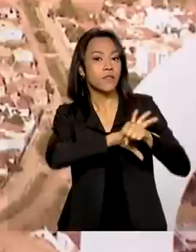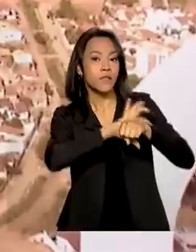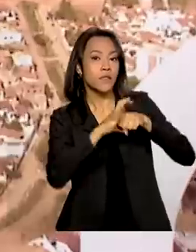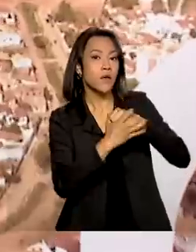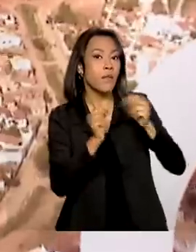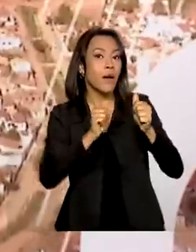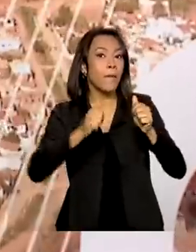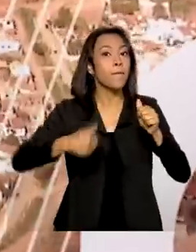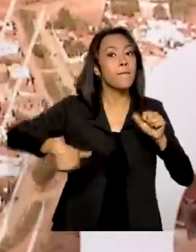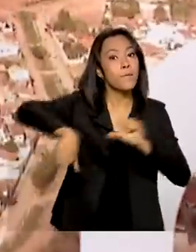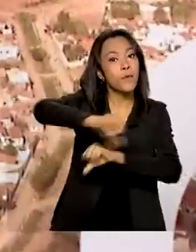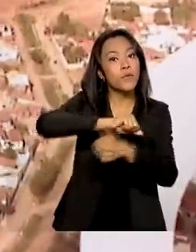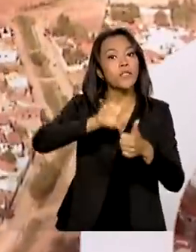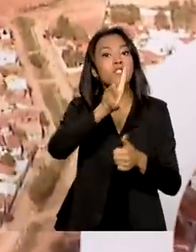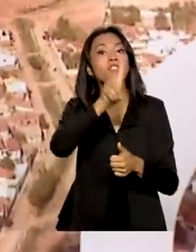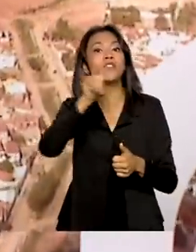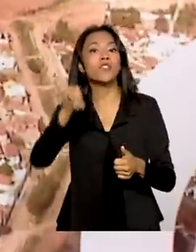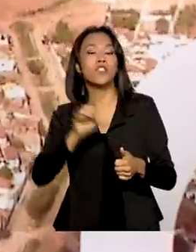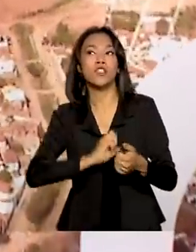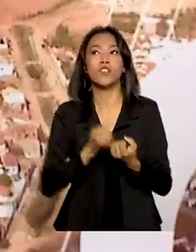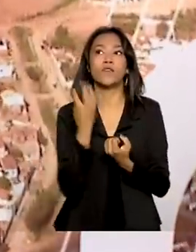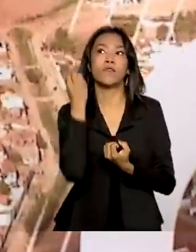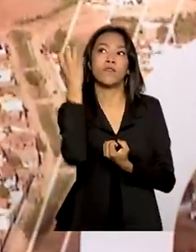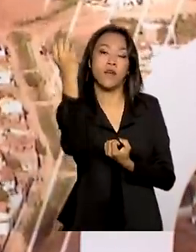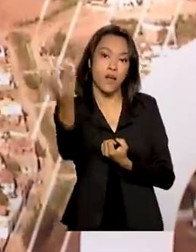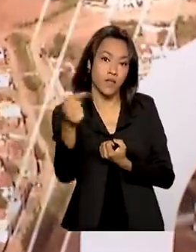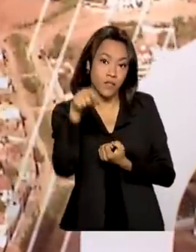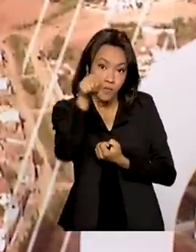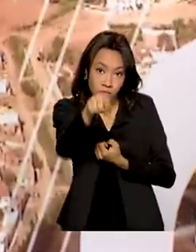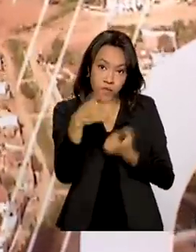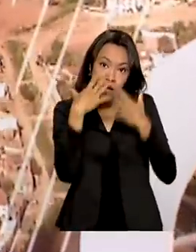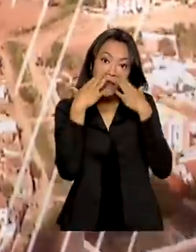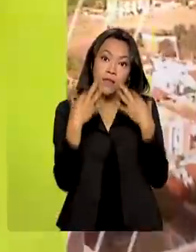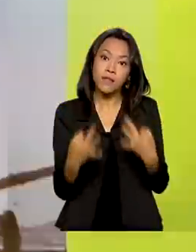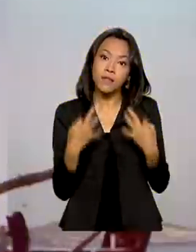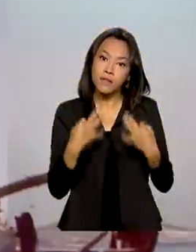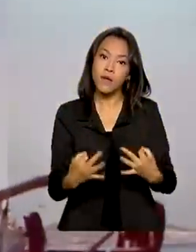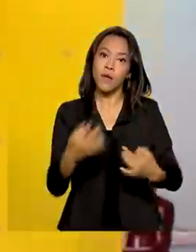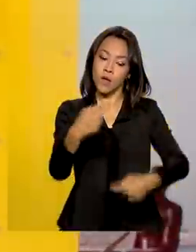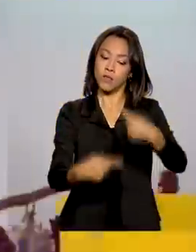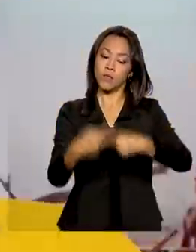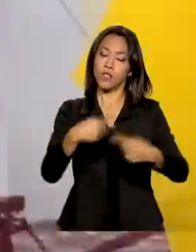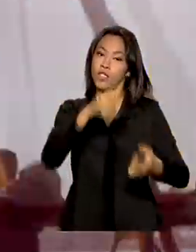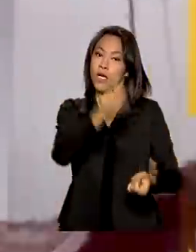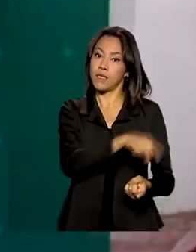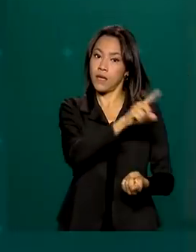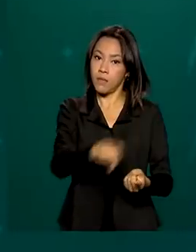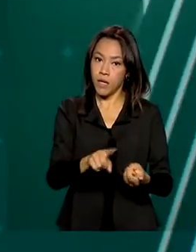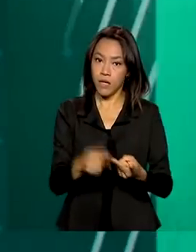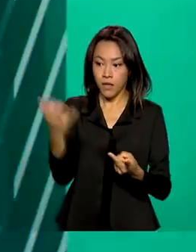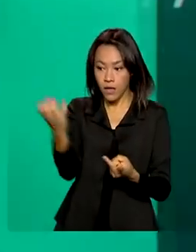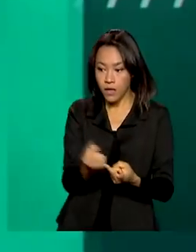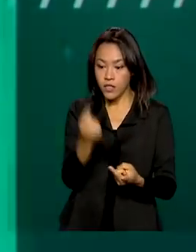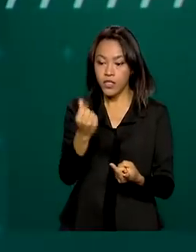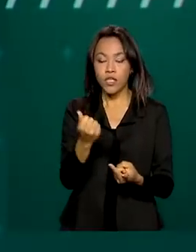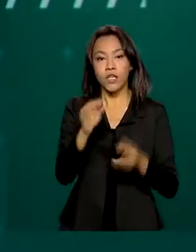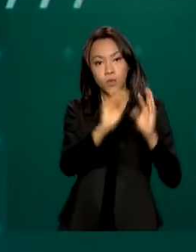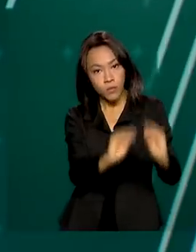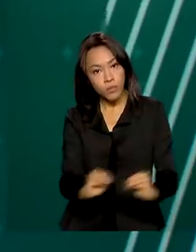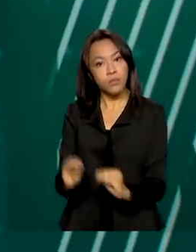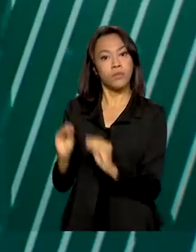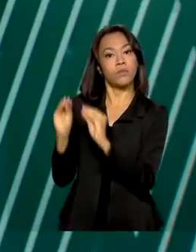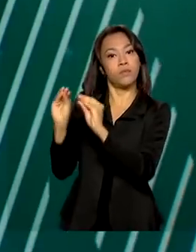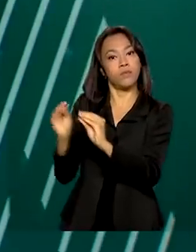de passagens aéreas. Então, os passageiros devem ficar atentos às políticas de cancelamento, reembolso e remarcação de